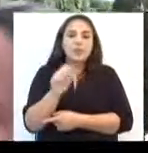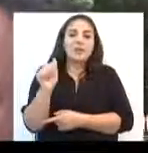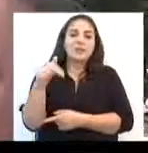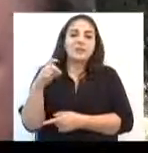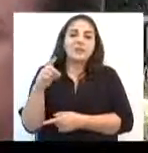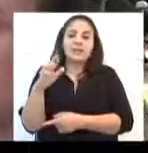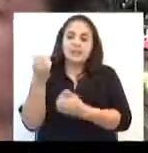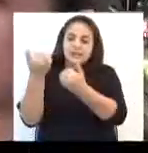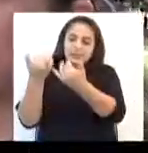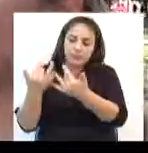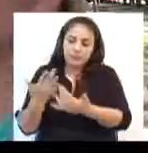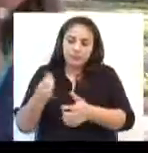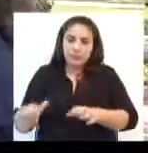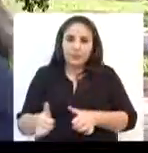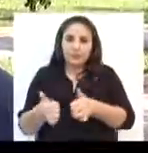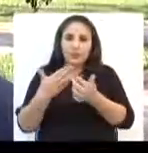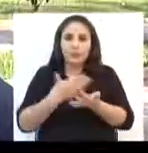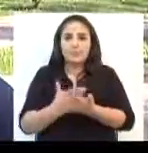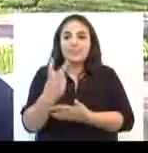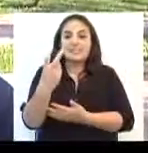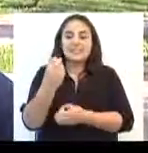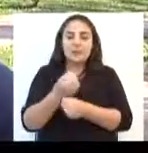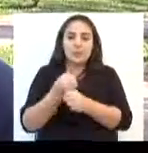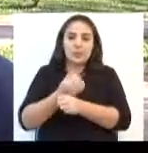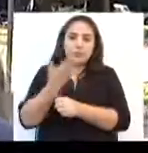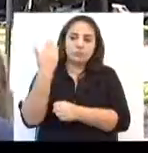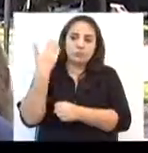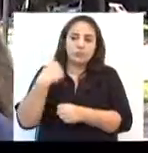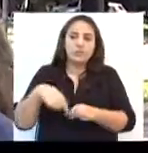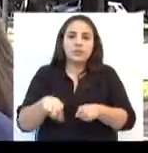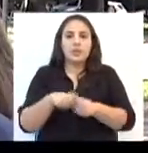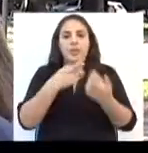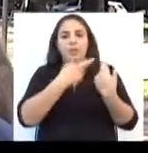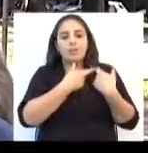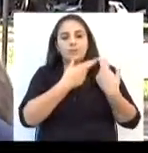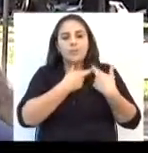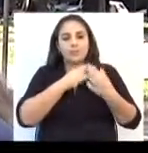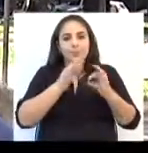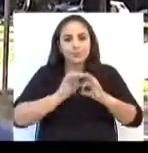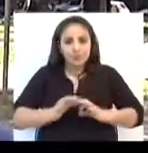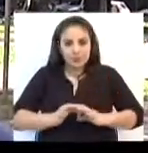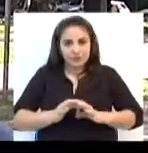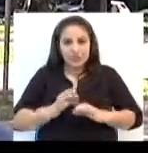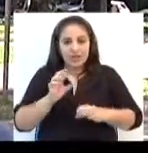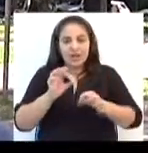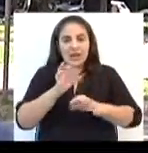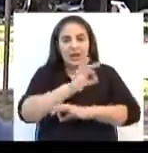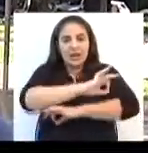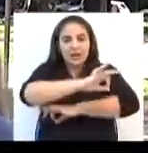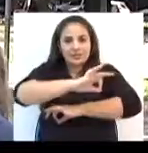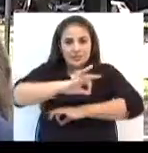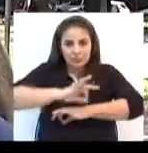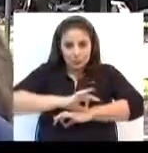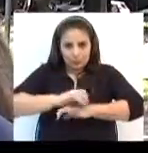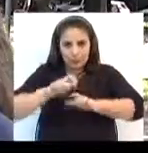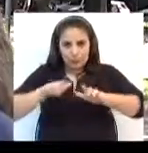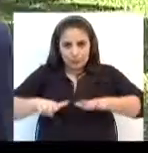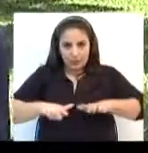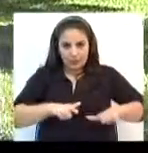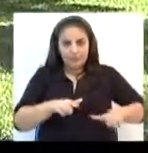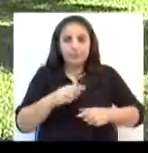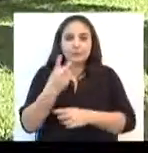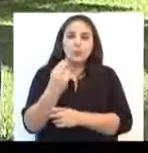explica que as melhorias iniciaram há cinco anos. Ela foi responsável pelo projeto arquitetônico do local.